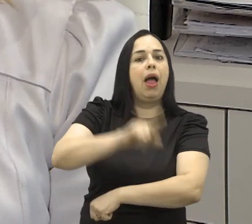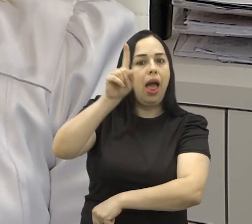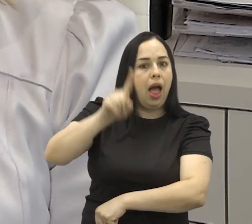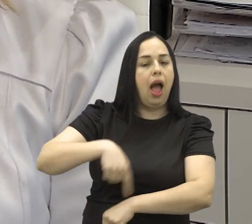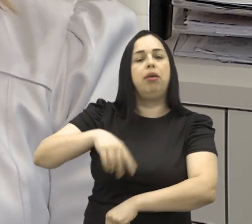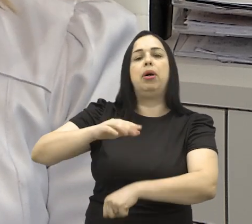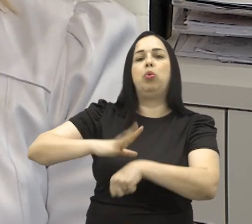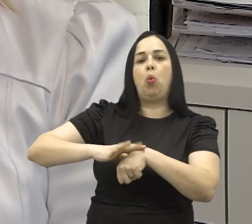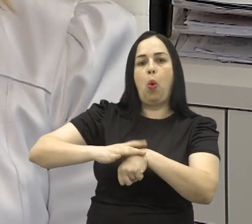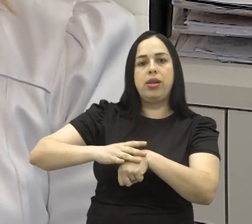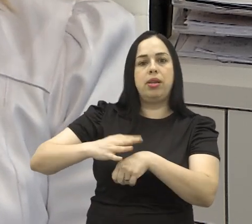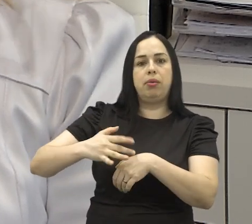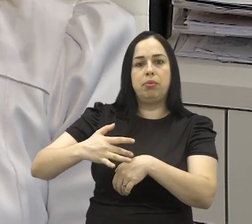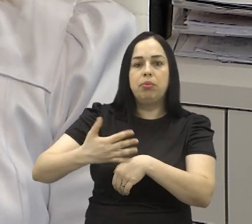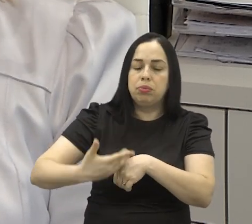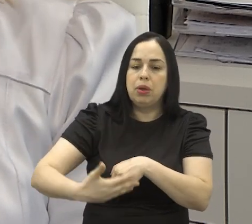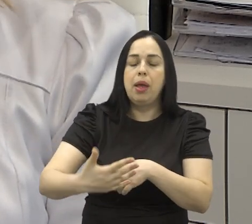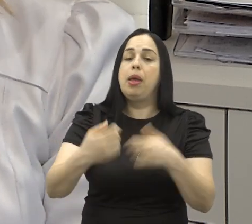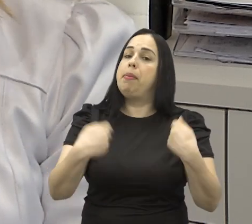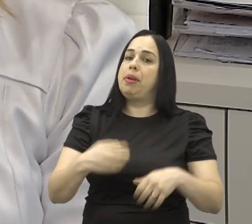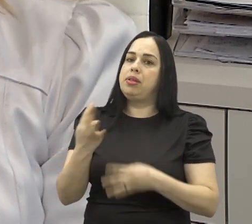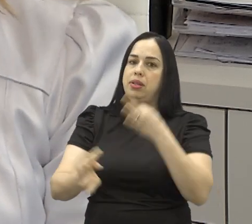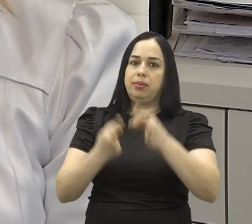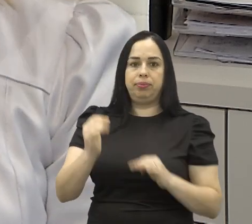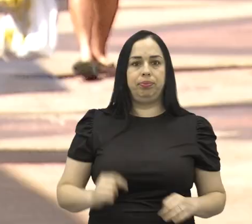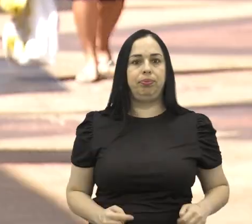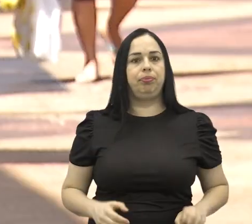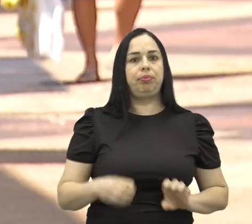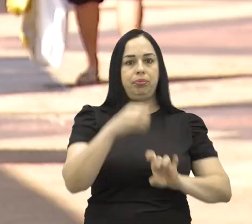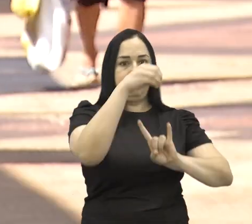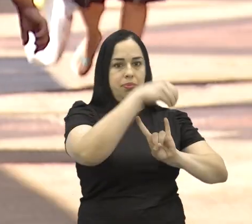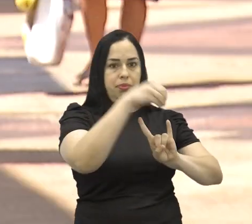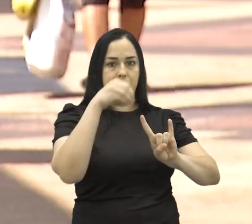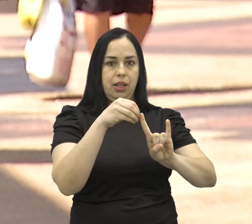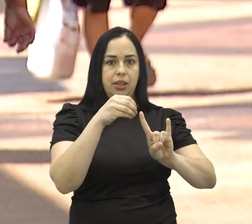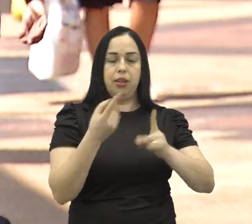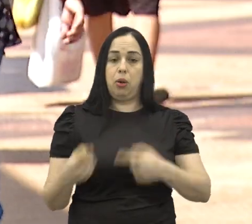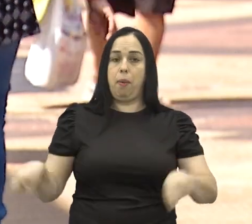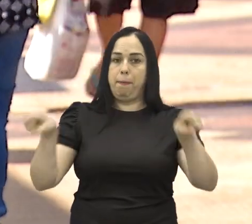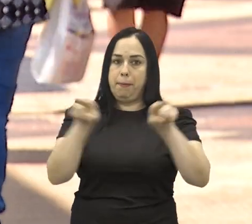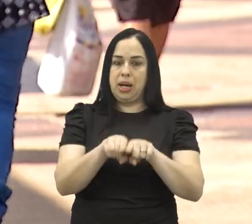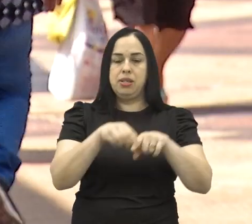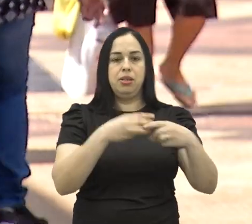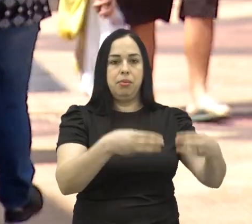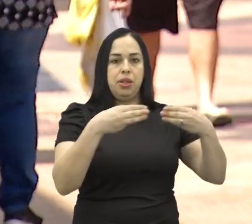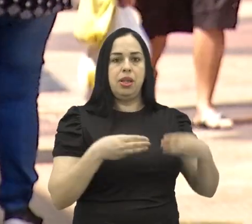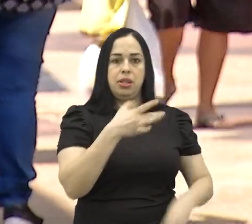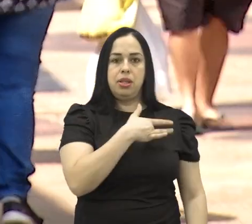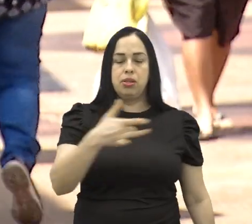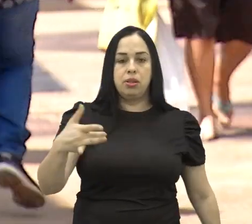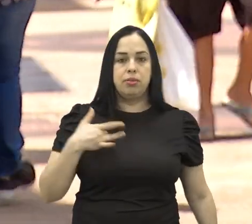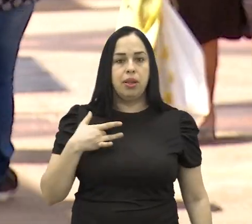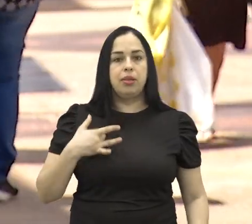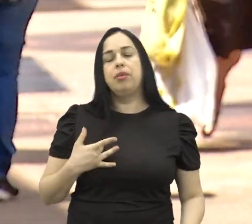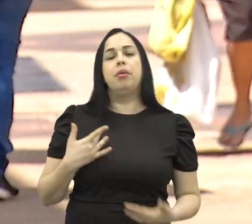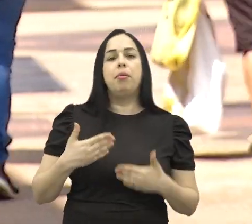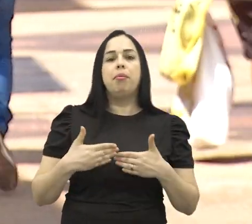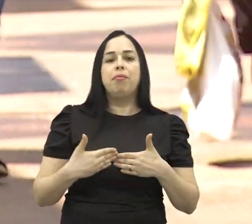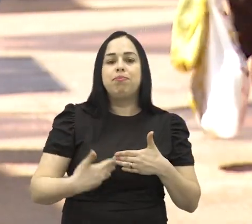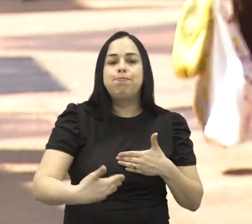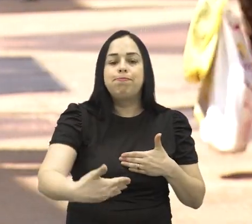uma doença, e é uma doença crônica, e ela precisa ser tratada. A Fiocruz, instituição vinculada ao Ministério da Saúde,